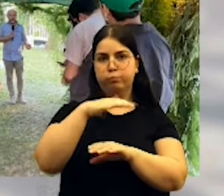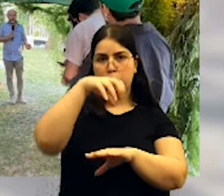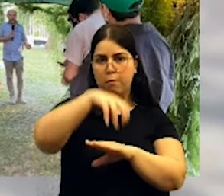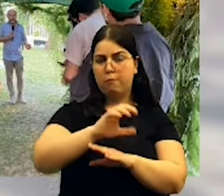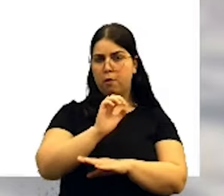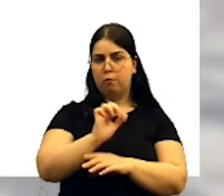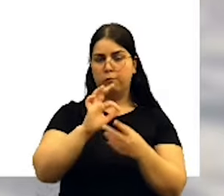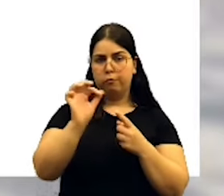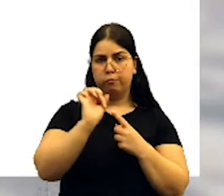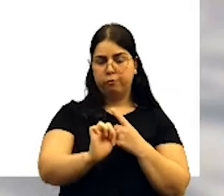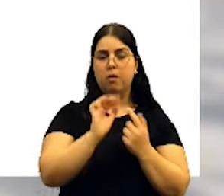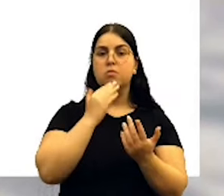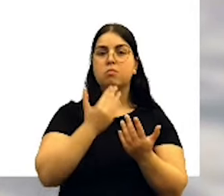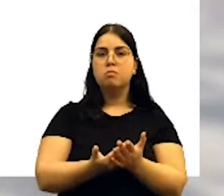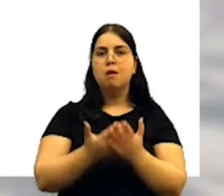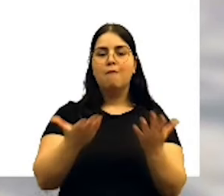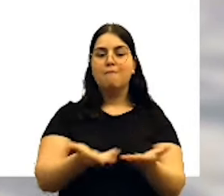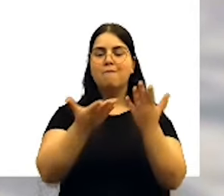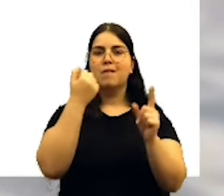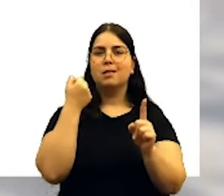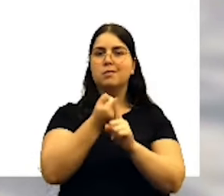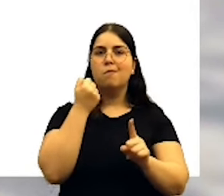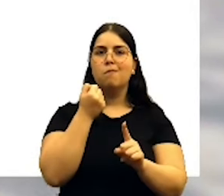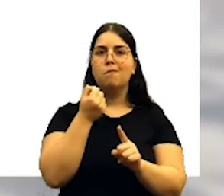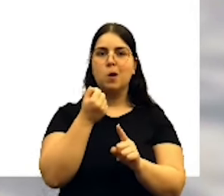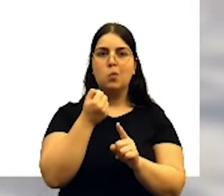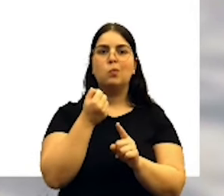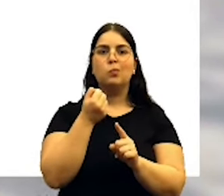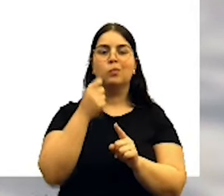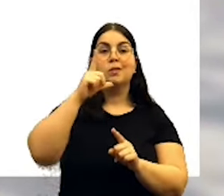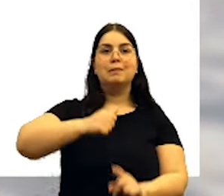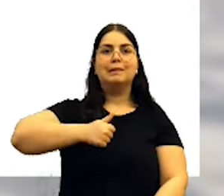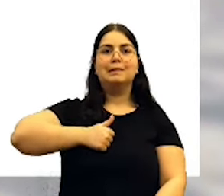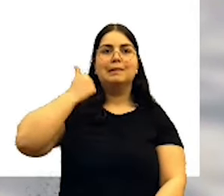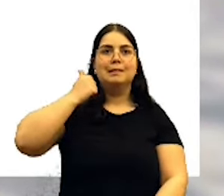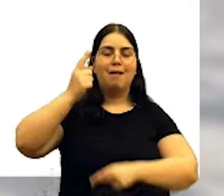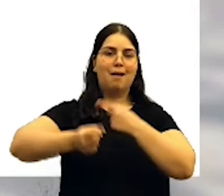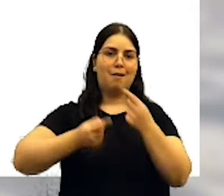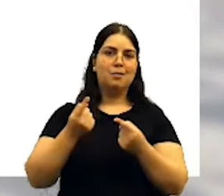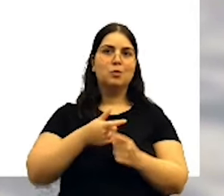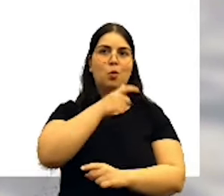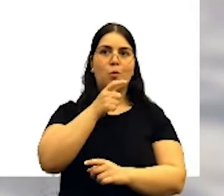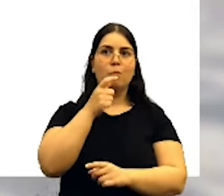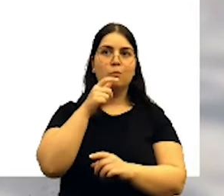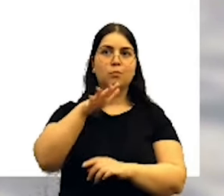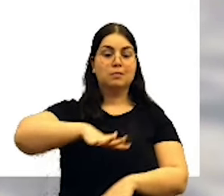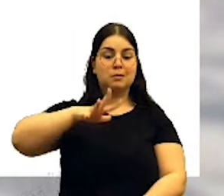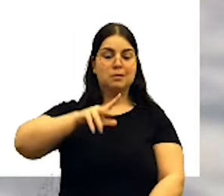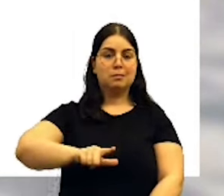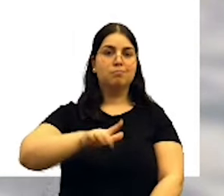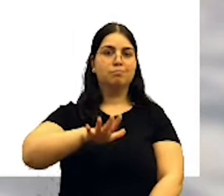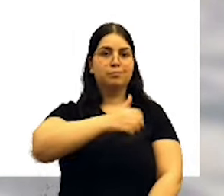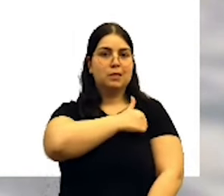resposta a benefícios, desafios e, muito importante, concretizar compromissos que a cidade já tem